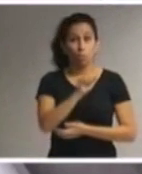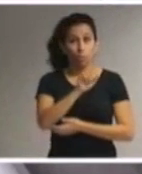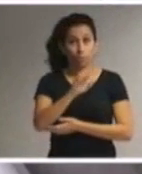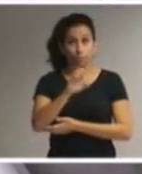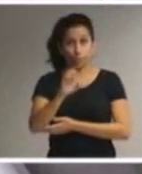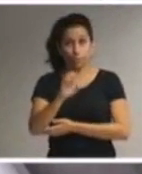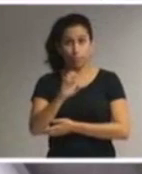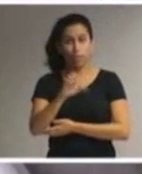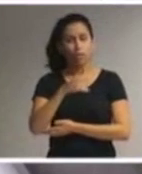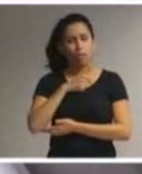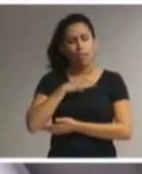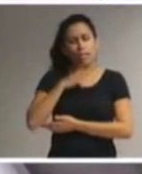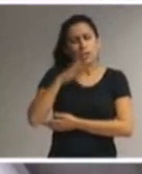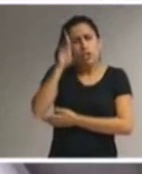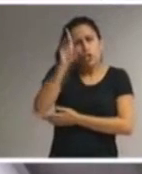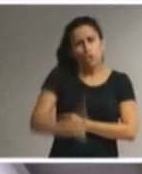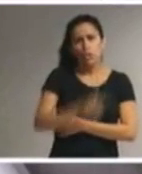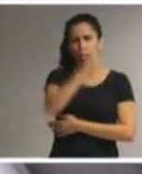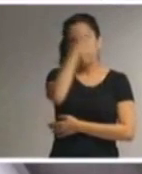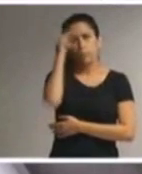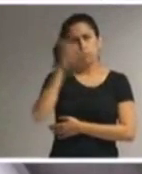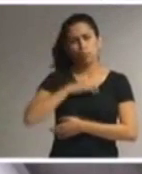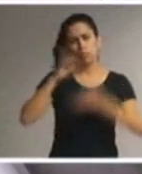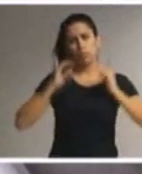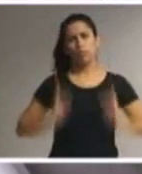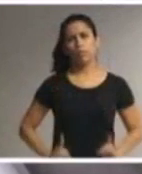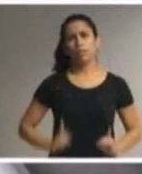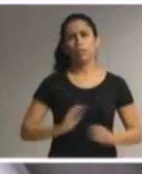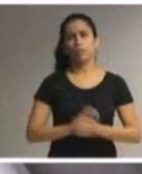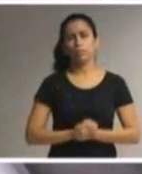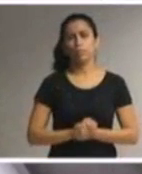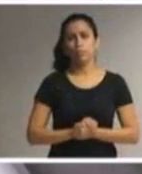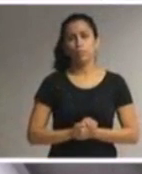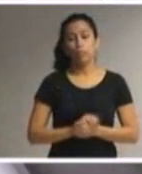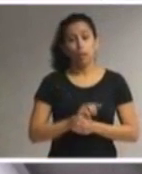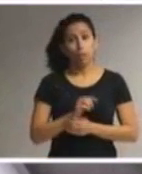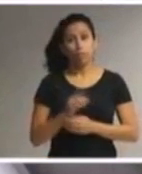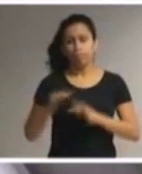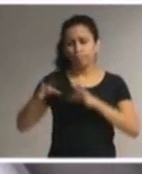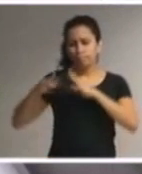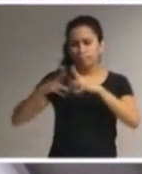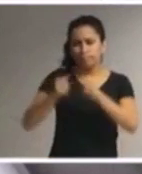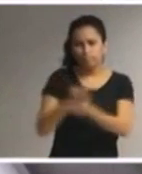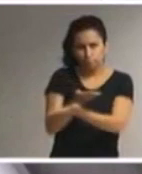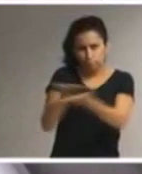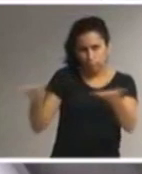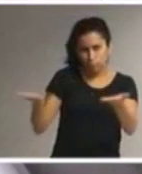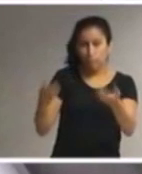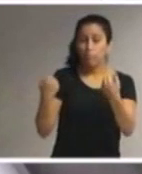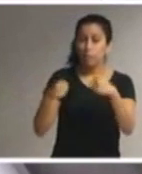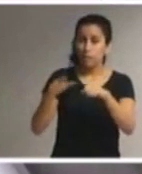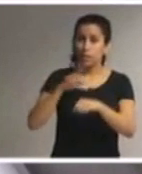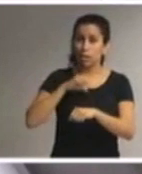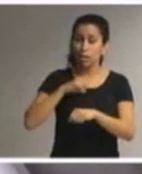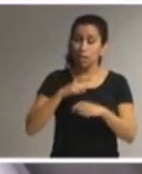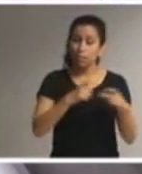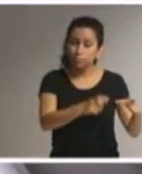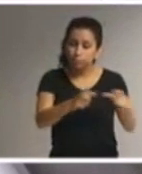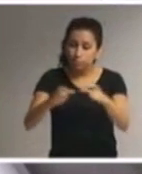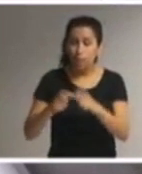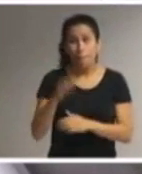compõe o direito das pessoas com deficiência à educação e elas devem recebê-lo preferencialmente na rede regular.